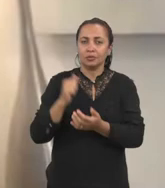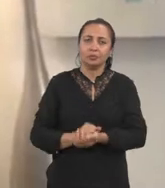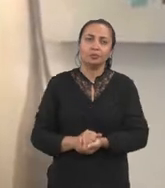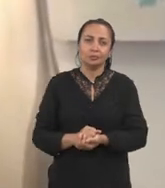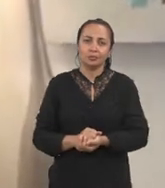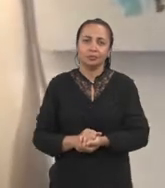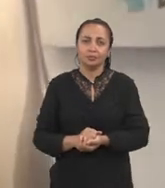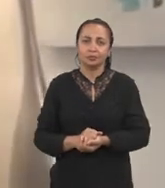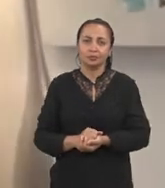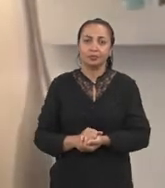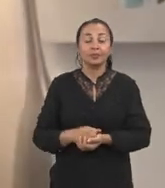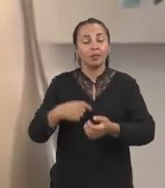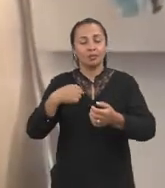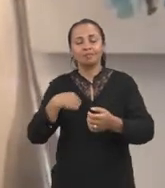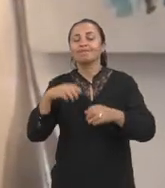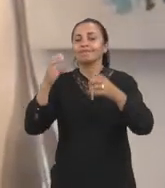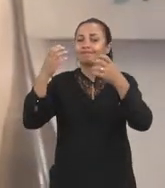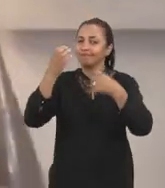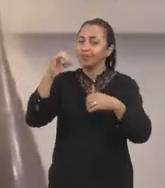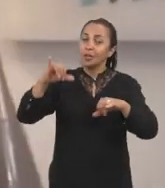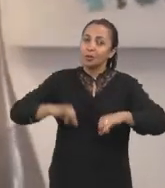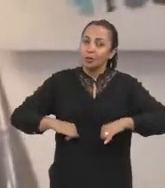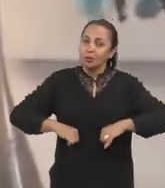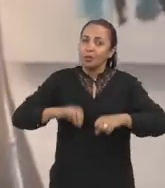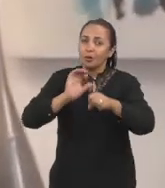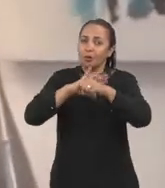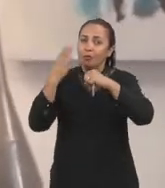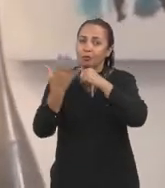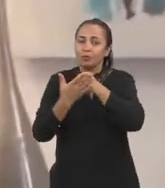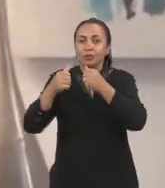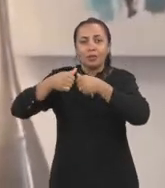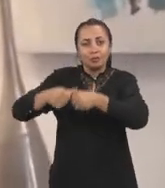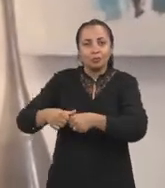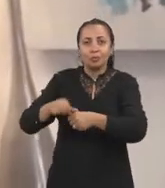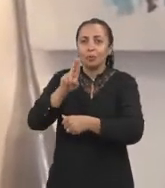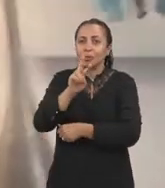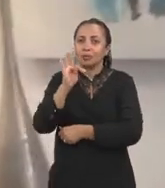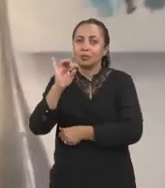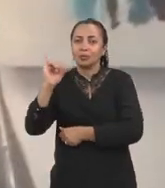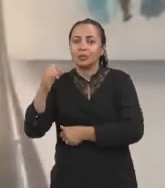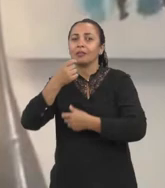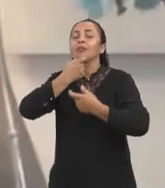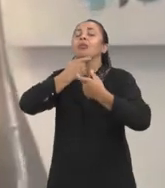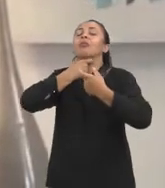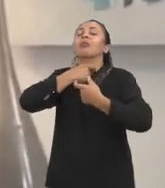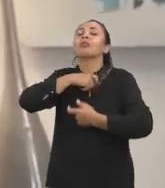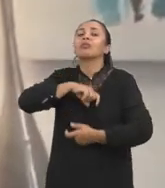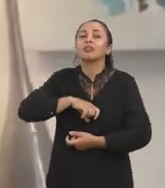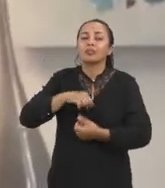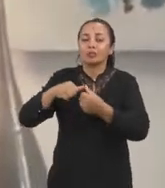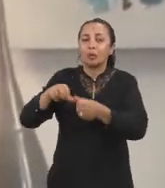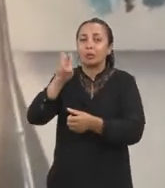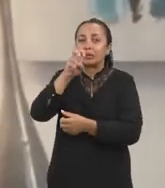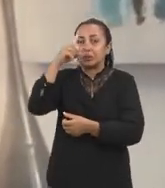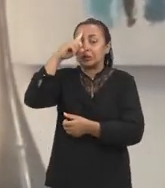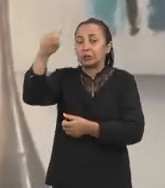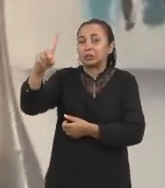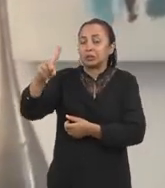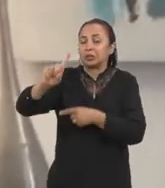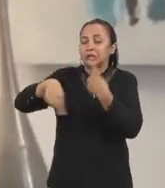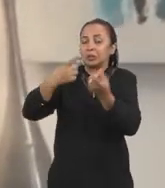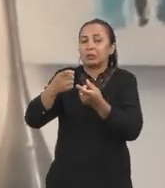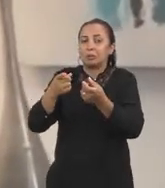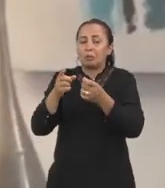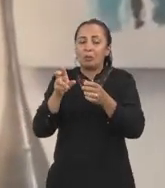E eu tive Covid, fui estabilizado numa UTI, passei cinco dias internado, né? UTI depois leito